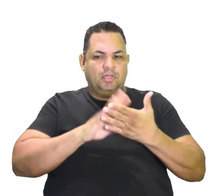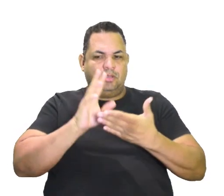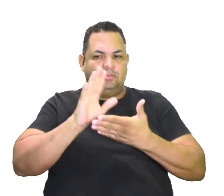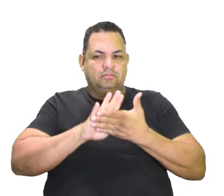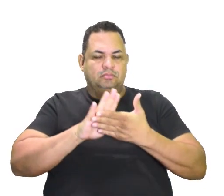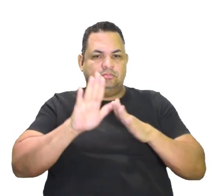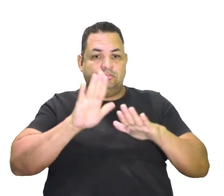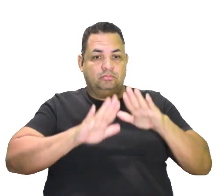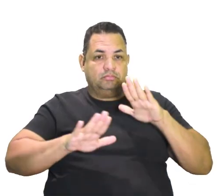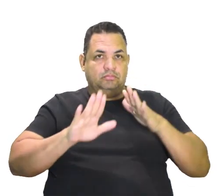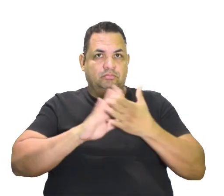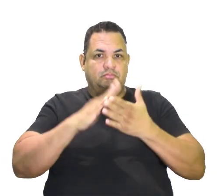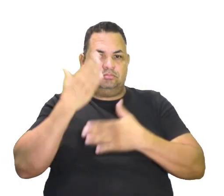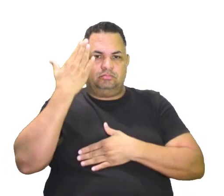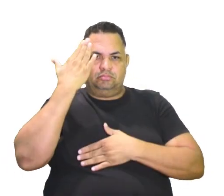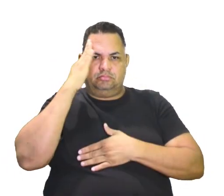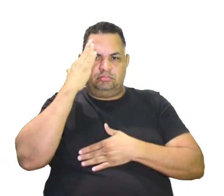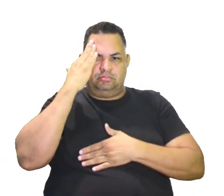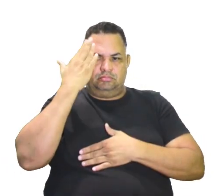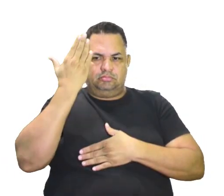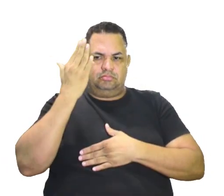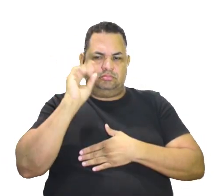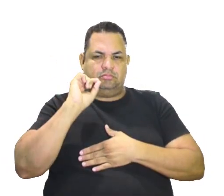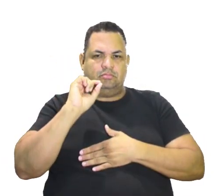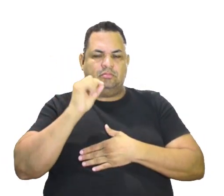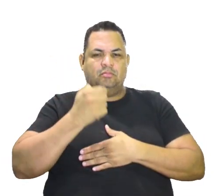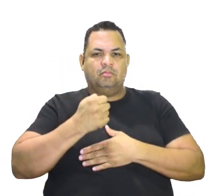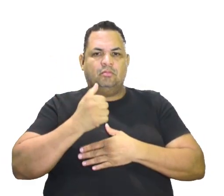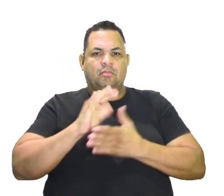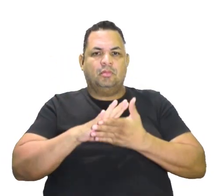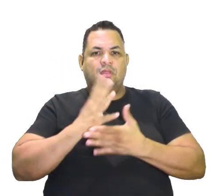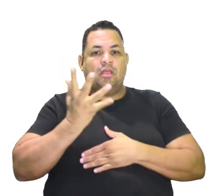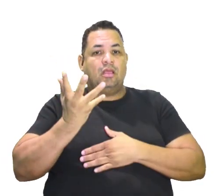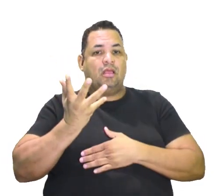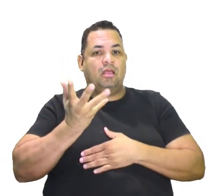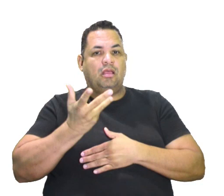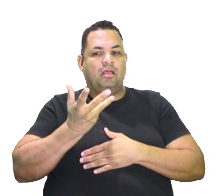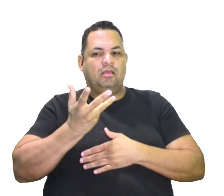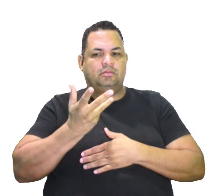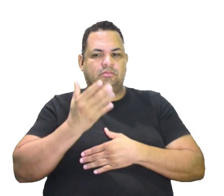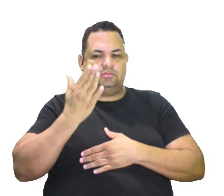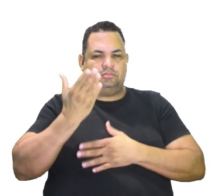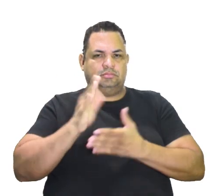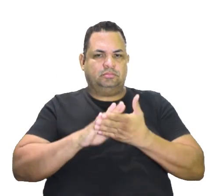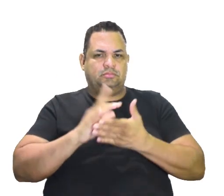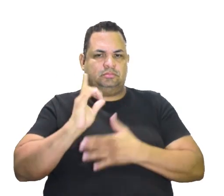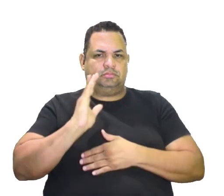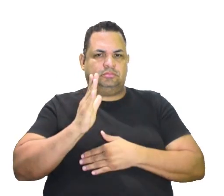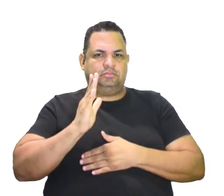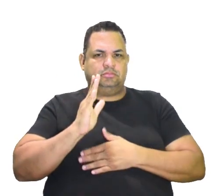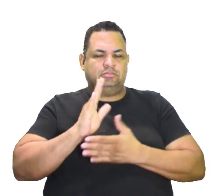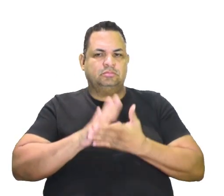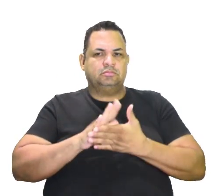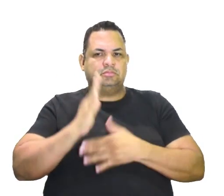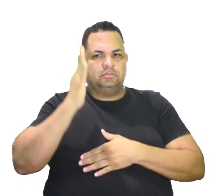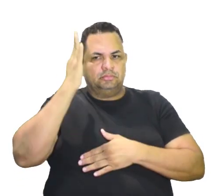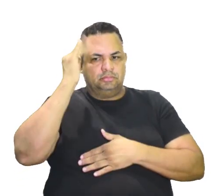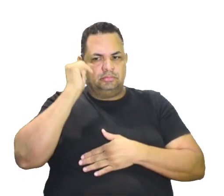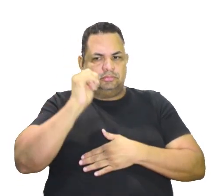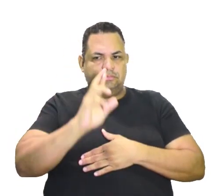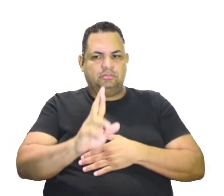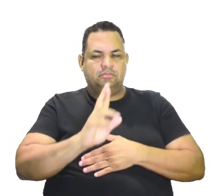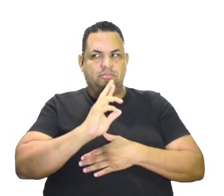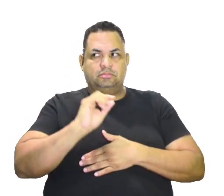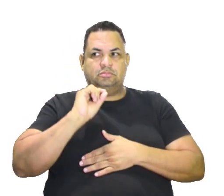cuidado, o entendimento já é quase que imediato, tá? Você já praticamente tem aí metade da resposta